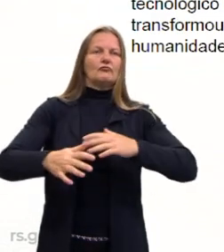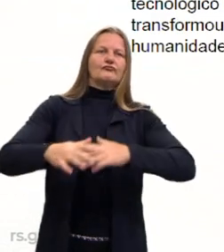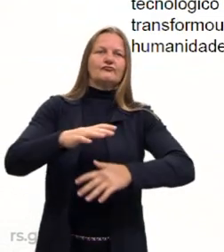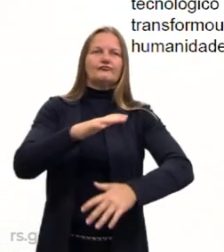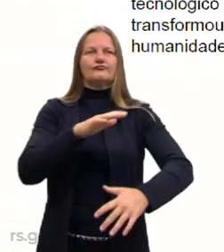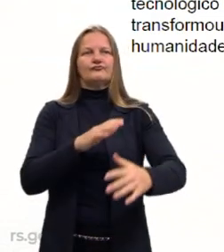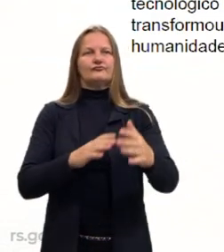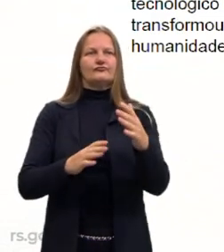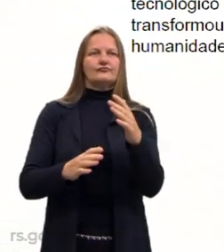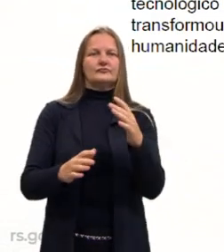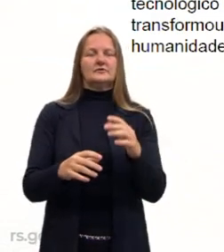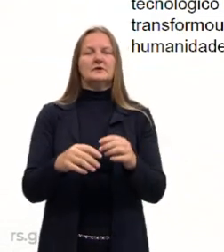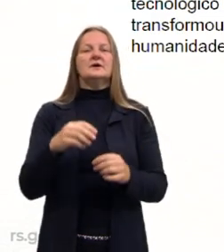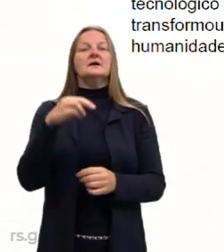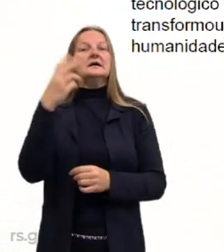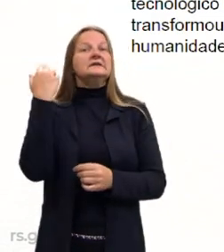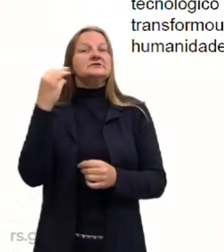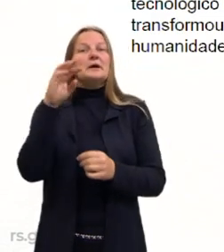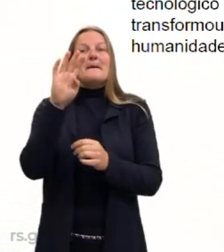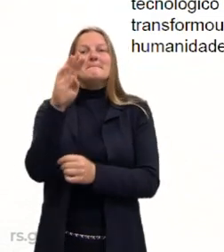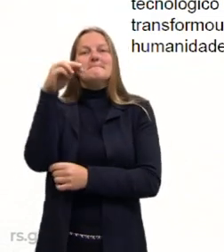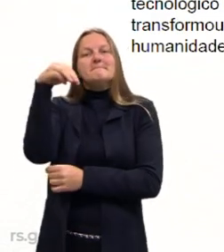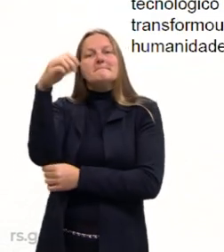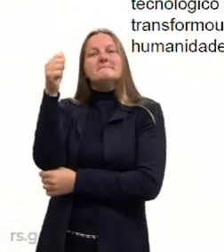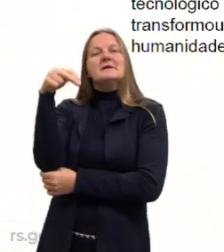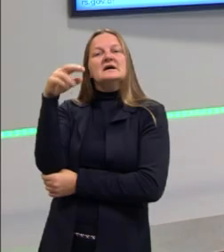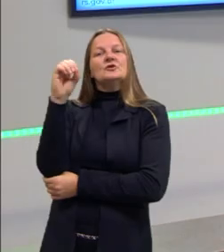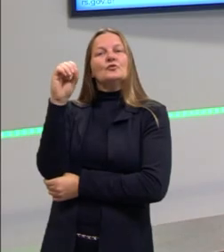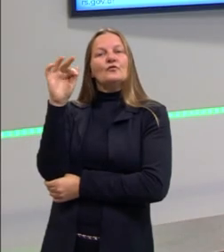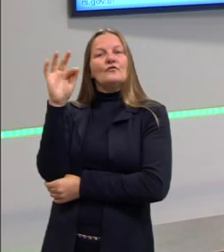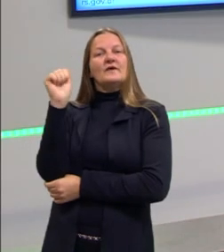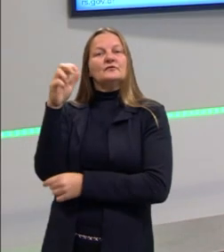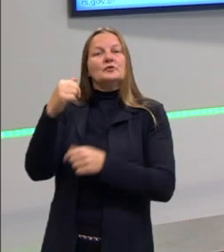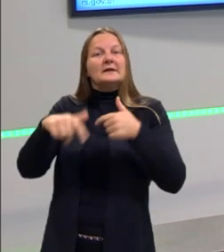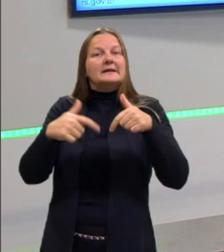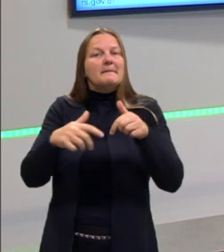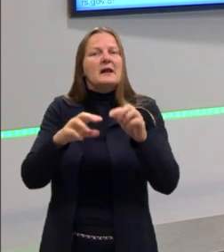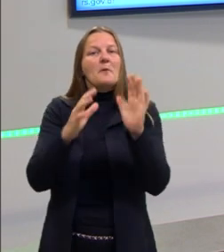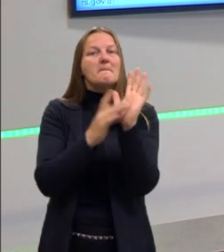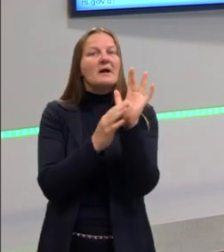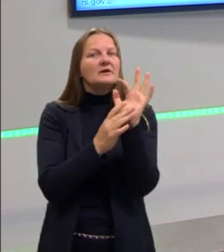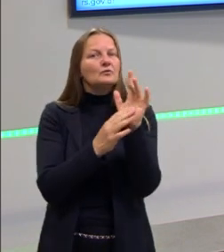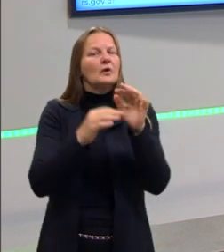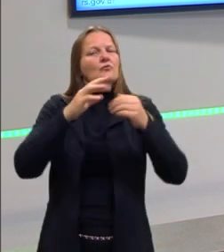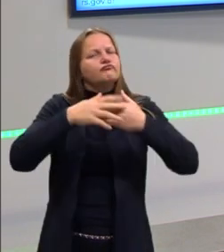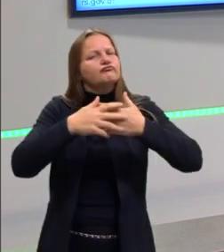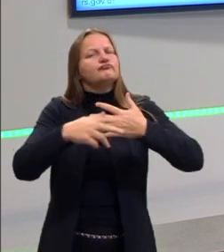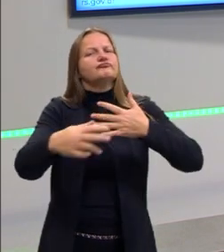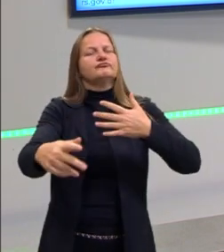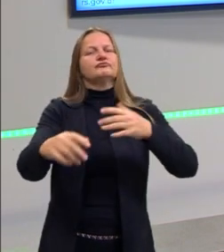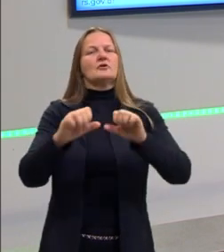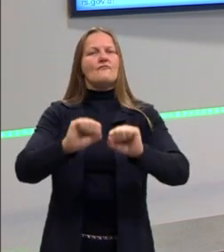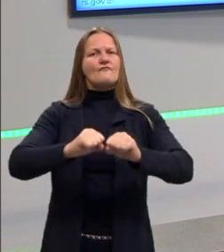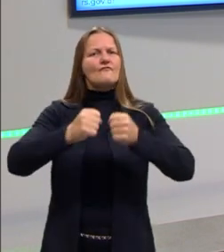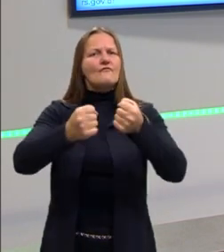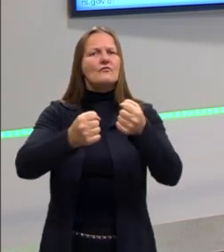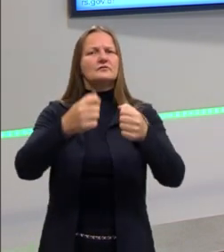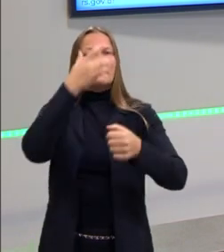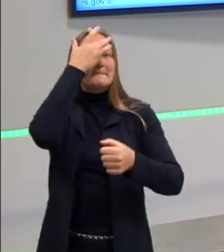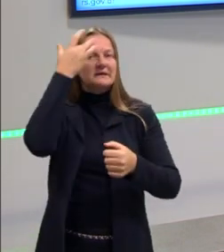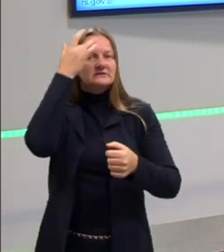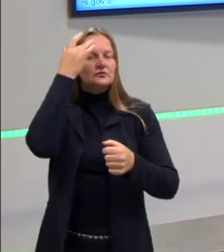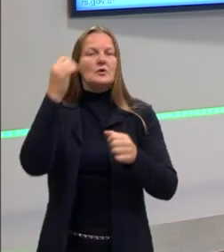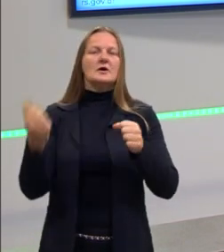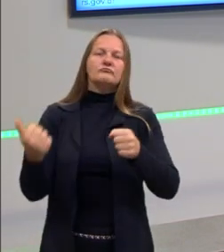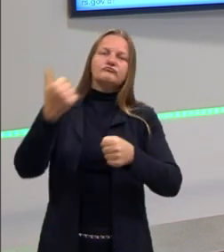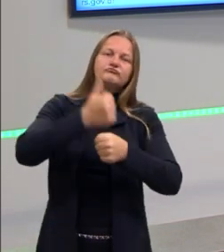agora manufatura, né? De utilizar as mãos, de utilizar a força, né? Humana, para